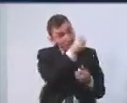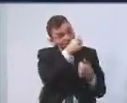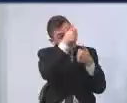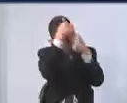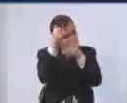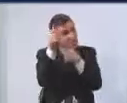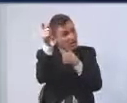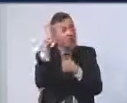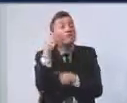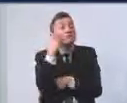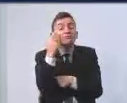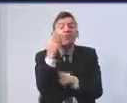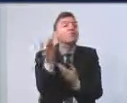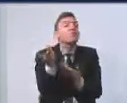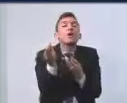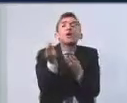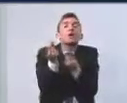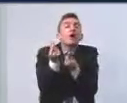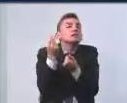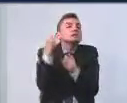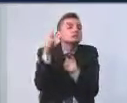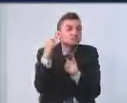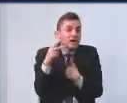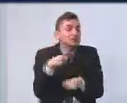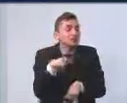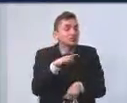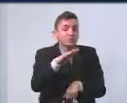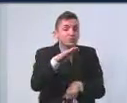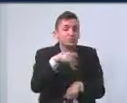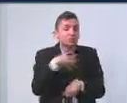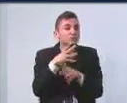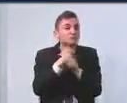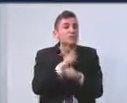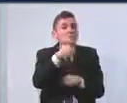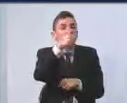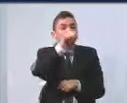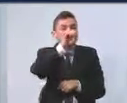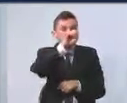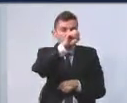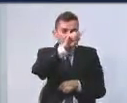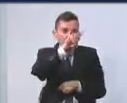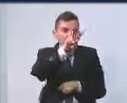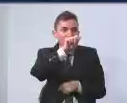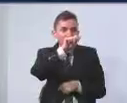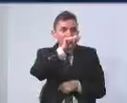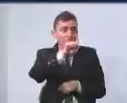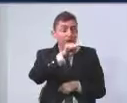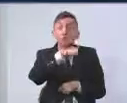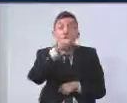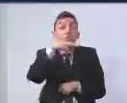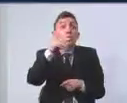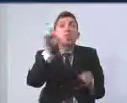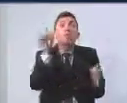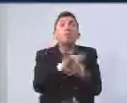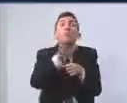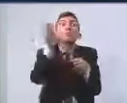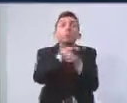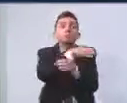qualidade. Hoje, nós temos um número de 180 vagas, que nunca, em nenhum momento, foram totalmente preenchidas.